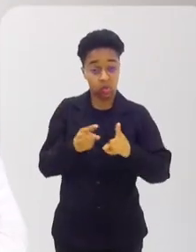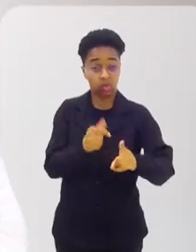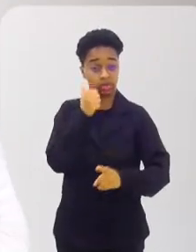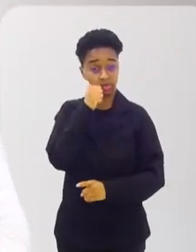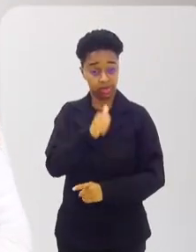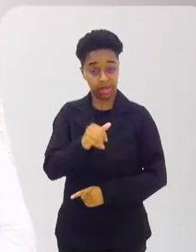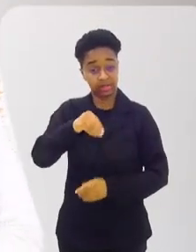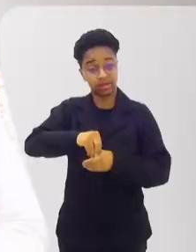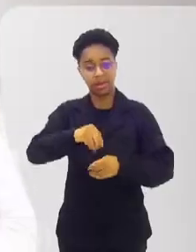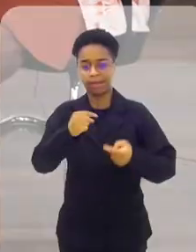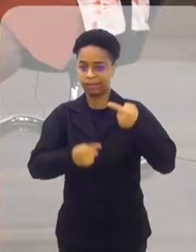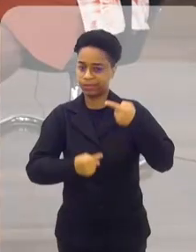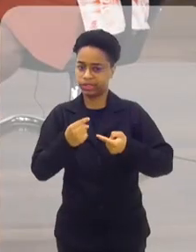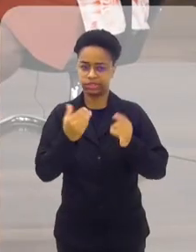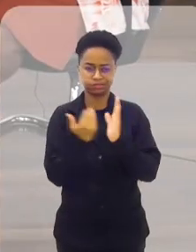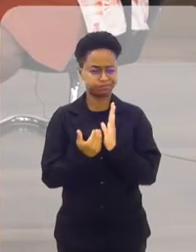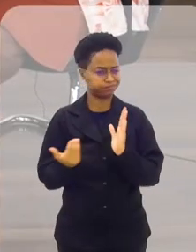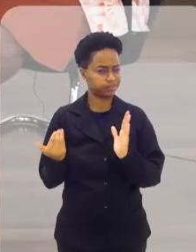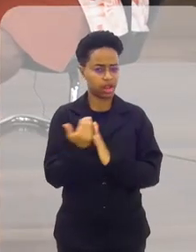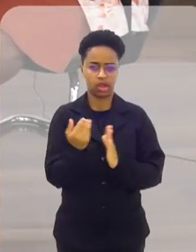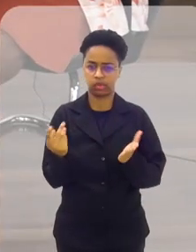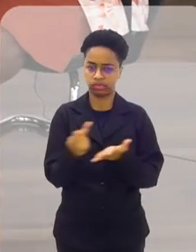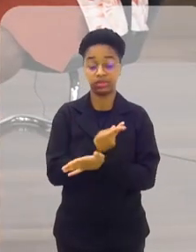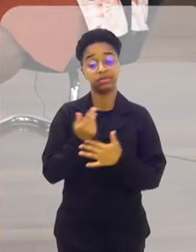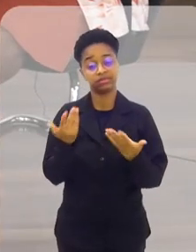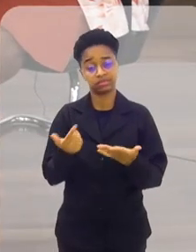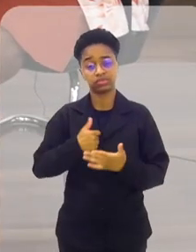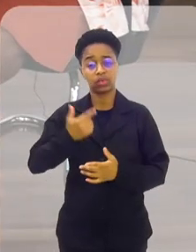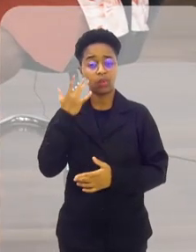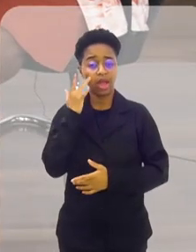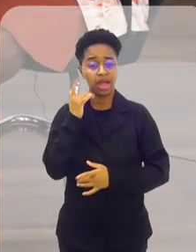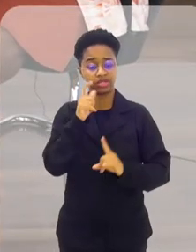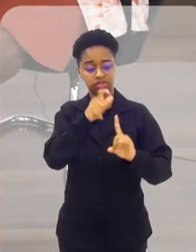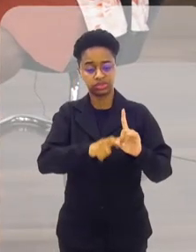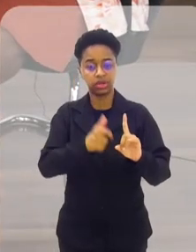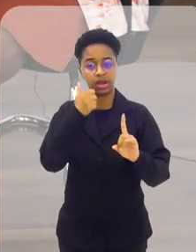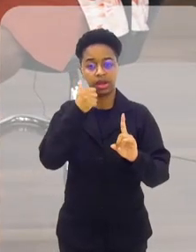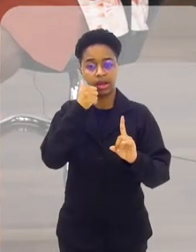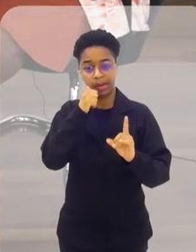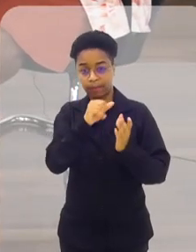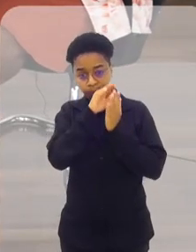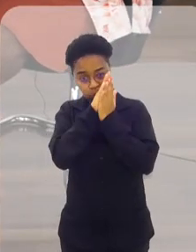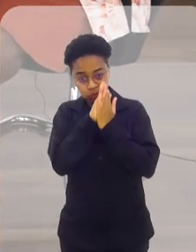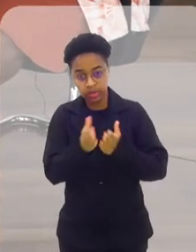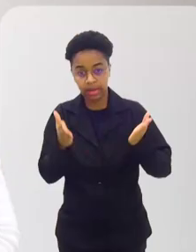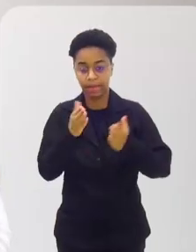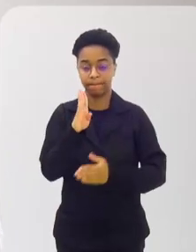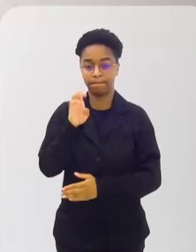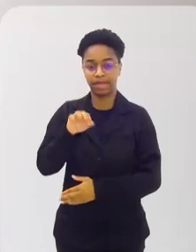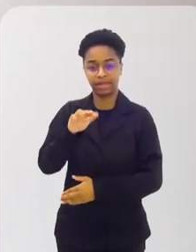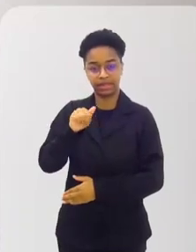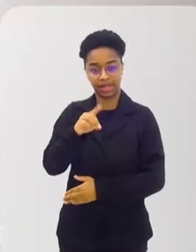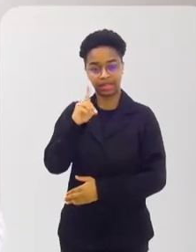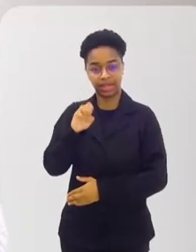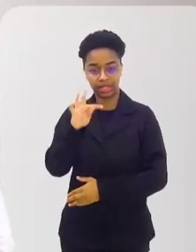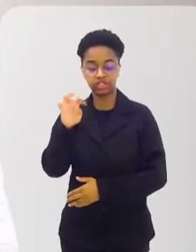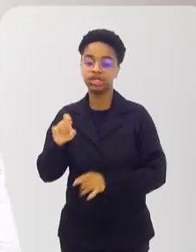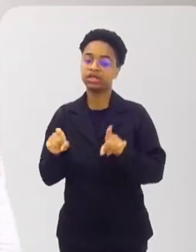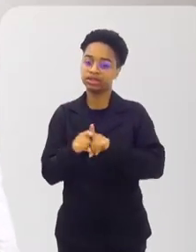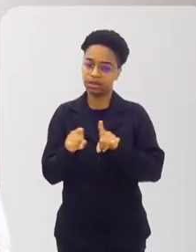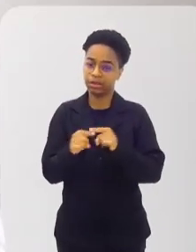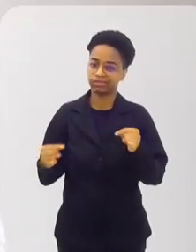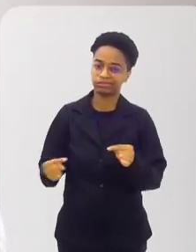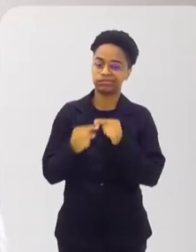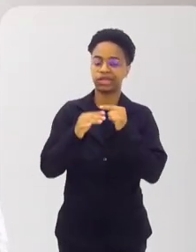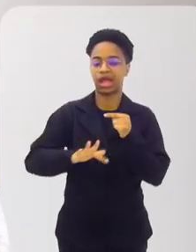mulheres na política é enorme. Então, eu considero o assassinato de mãe Bernadette também um feminicídio político, assim